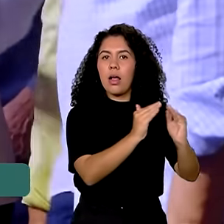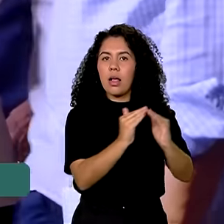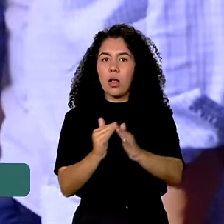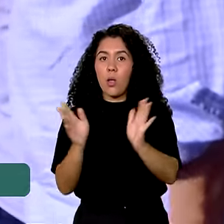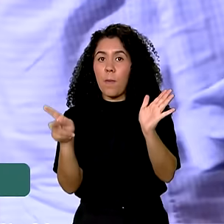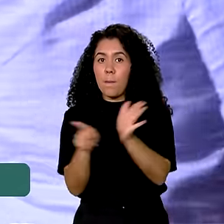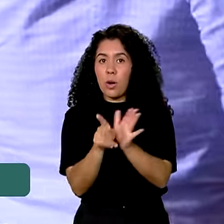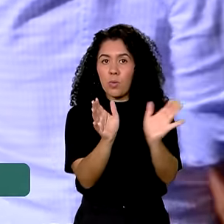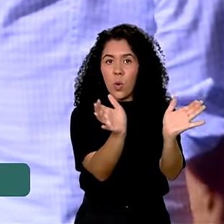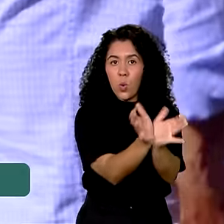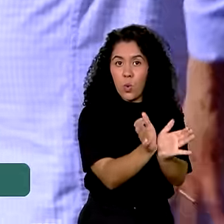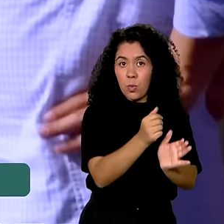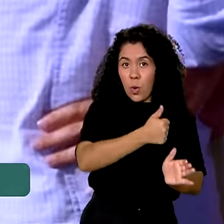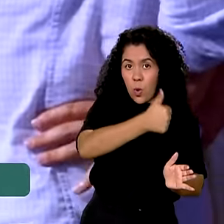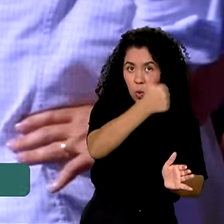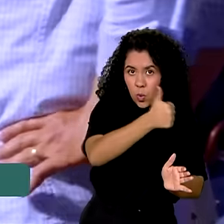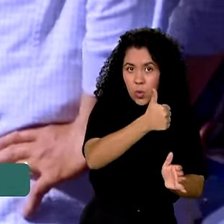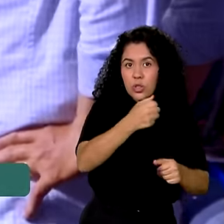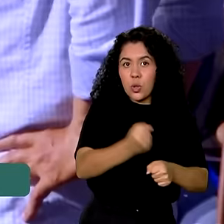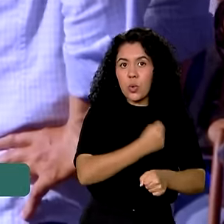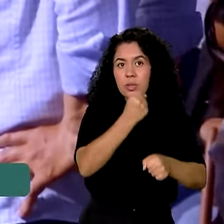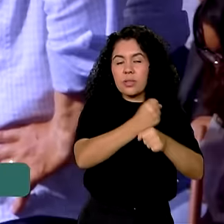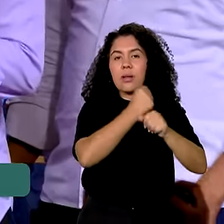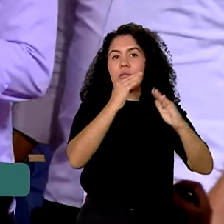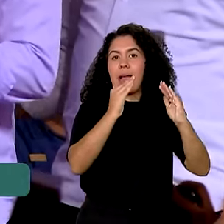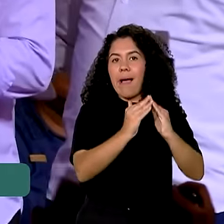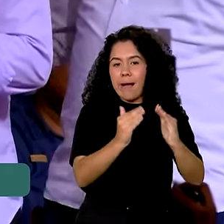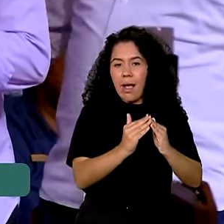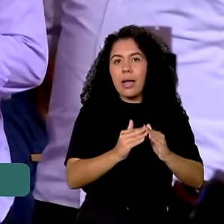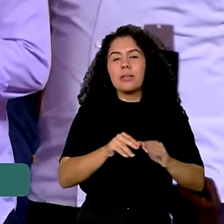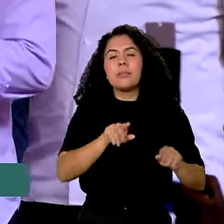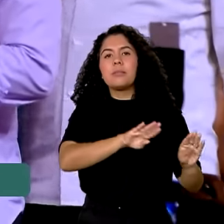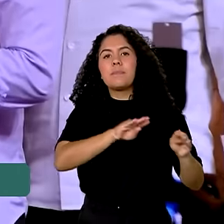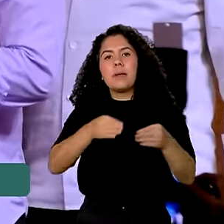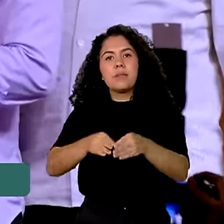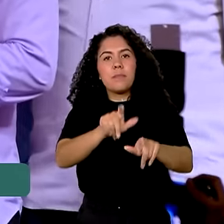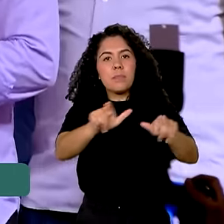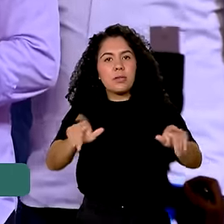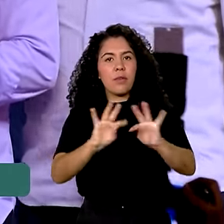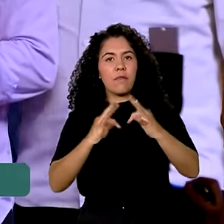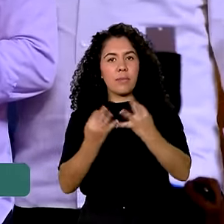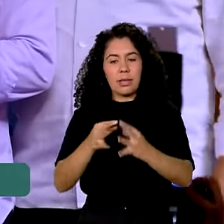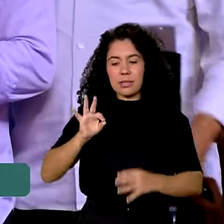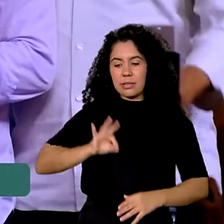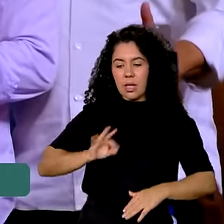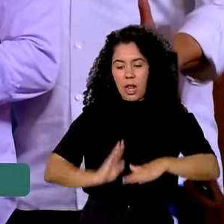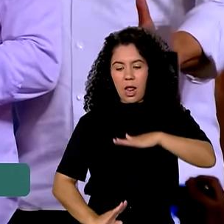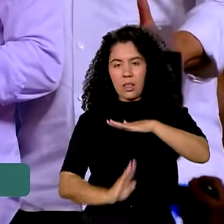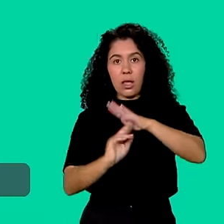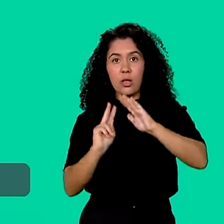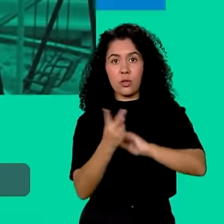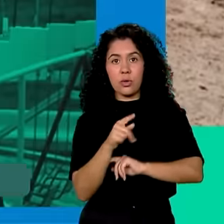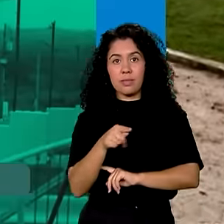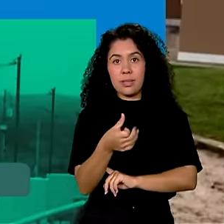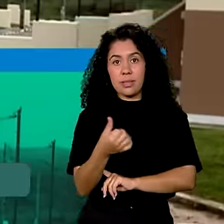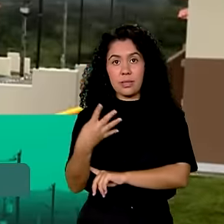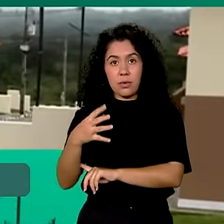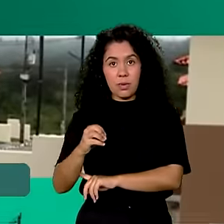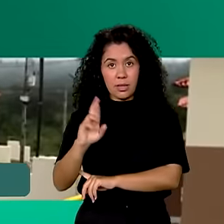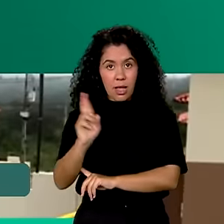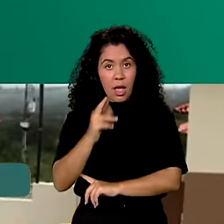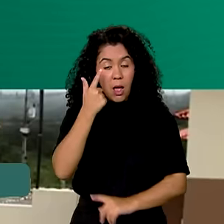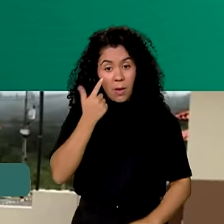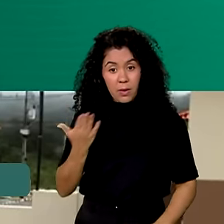do Minha Casa Minha Vida, voltados à família com renda mensal de até 2.640 reais. A